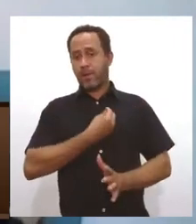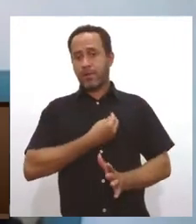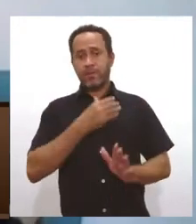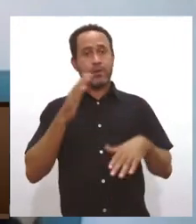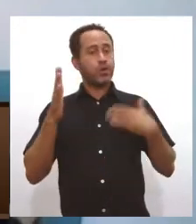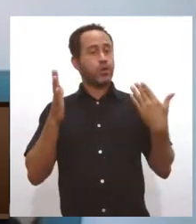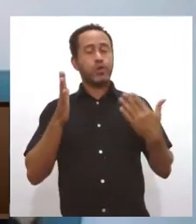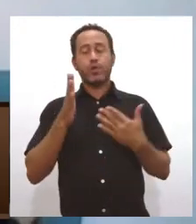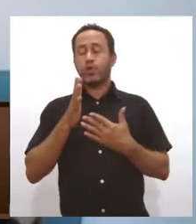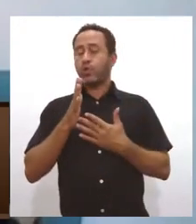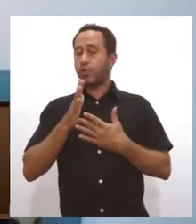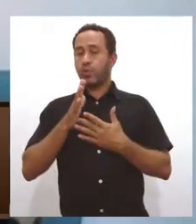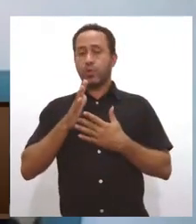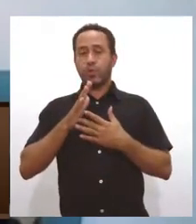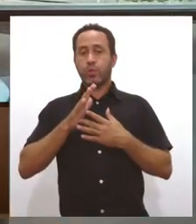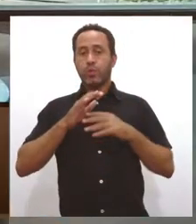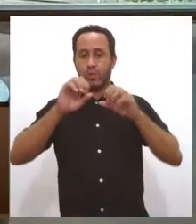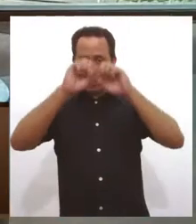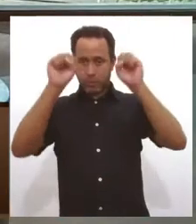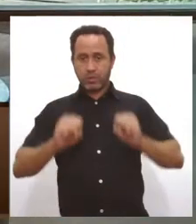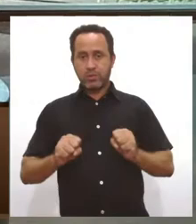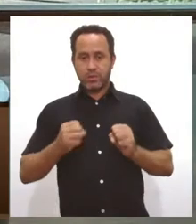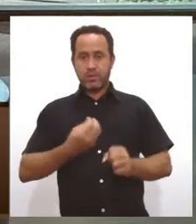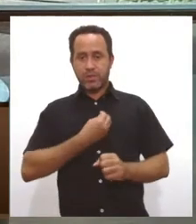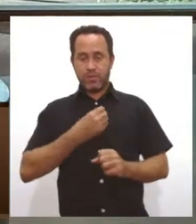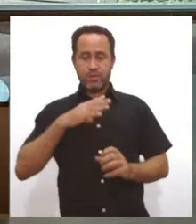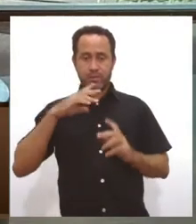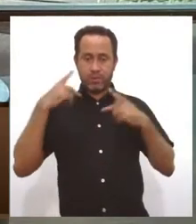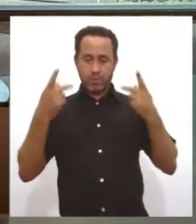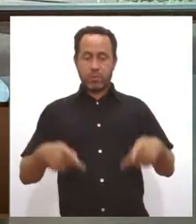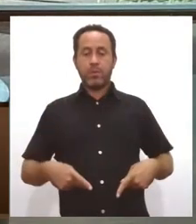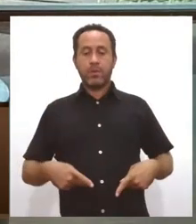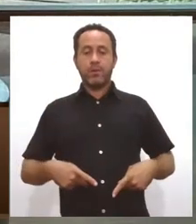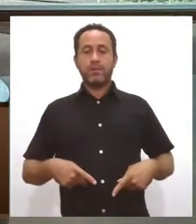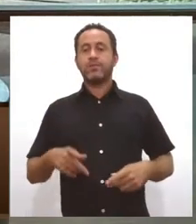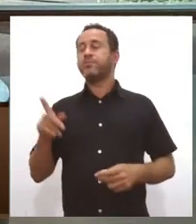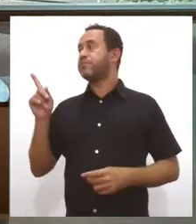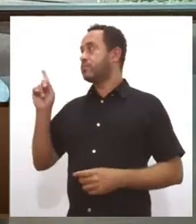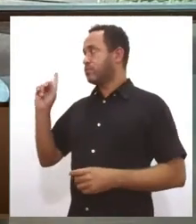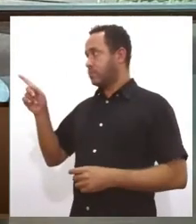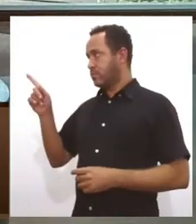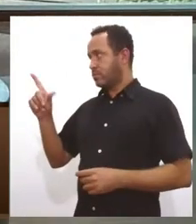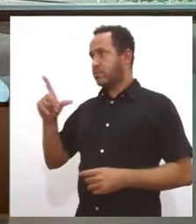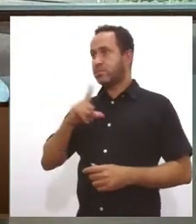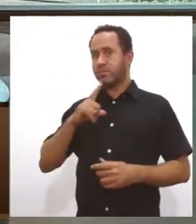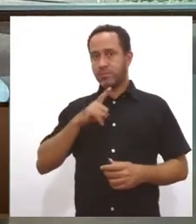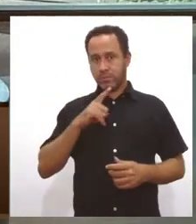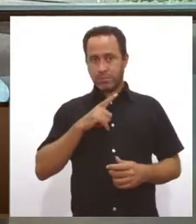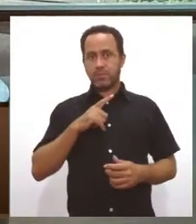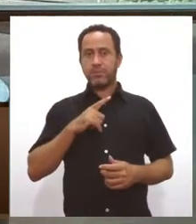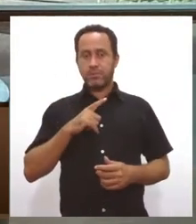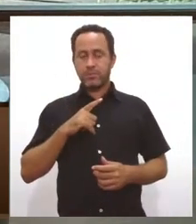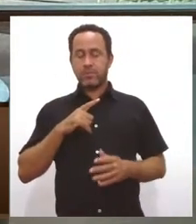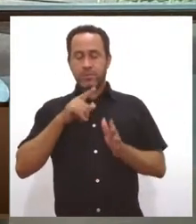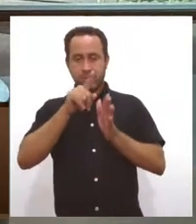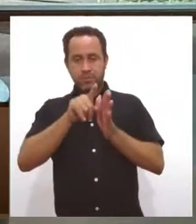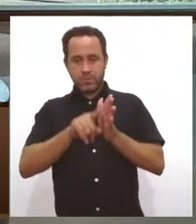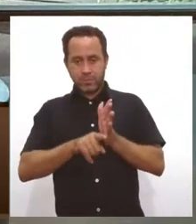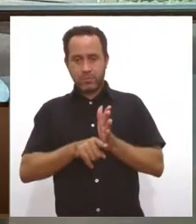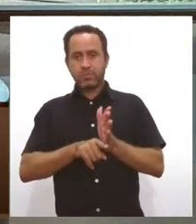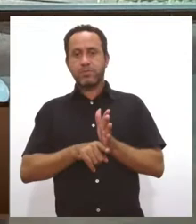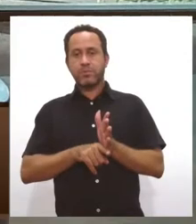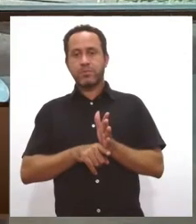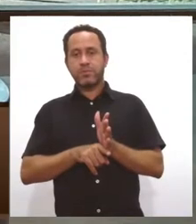ecossistemas e da vida humana. Doutora Luciana, a senhora tem aí um currículo bem vasto, Inclusive, foi consultora no plano diretor de,